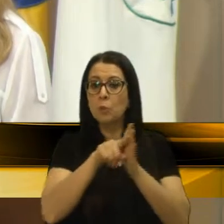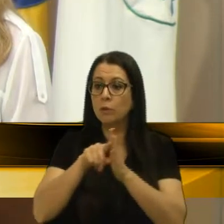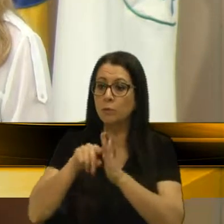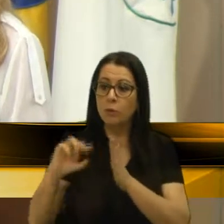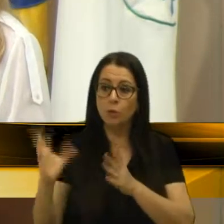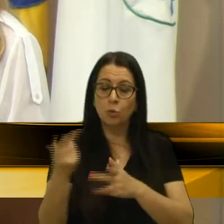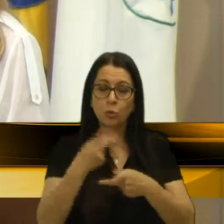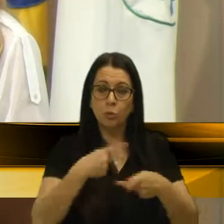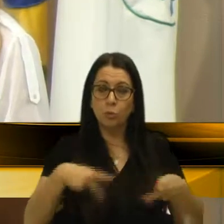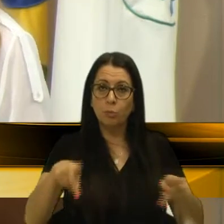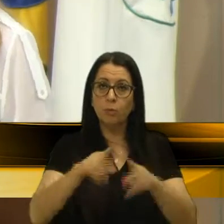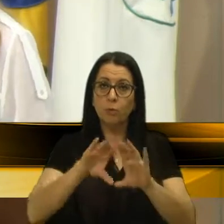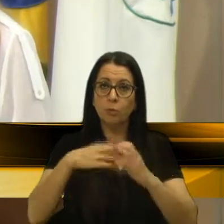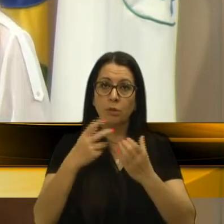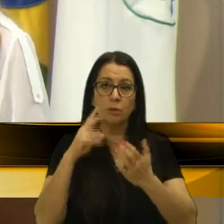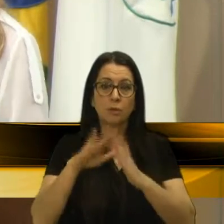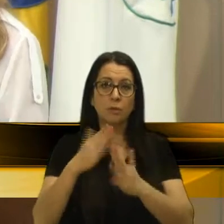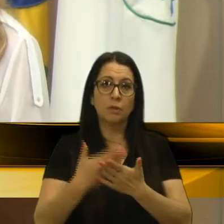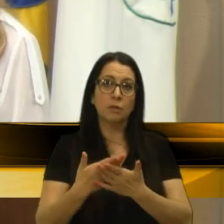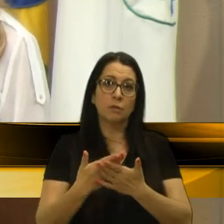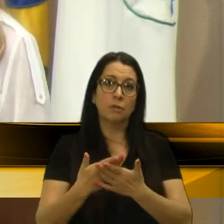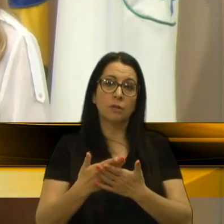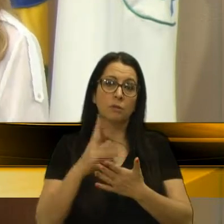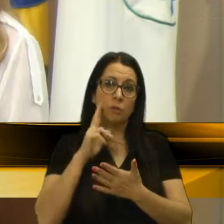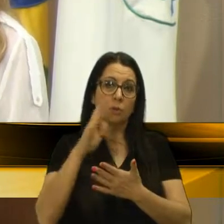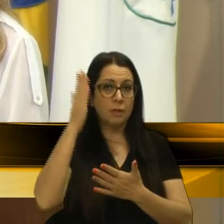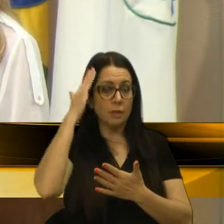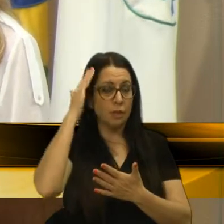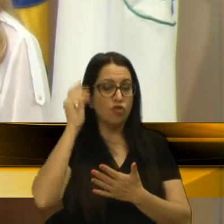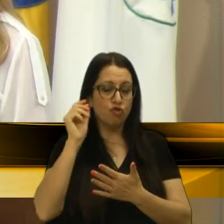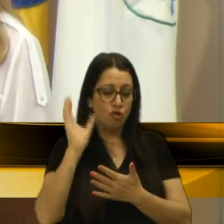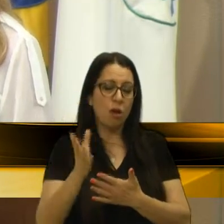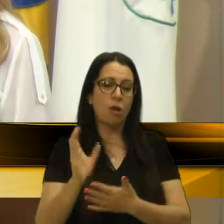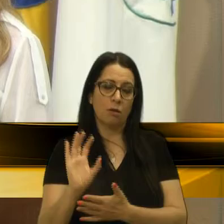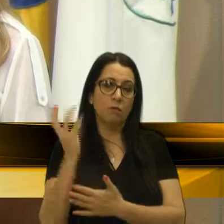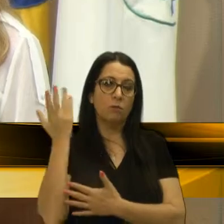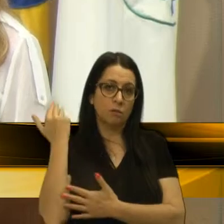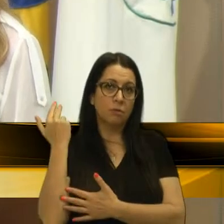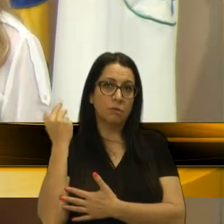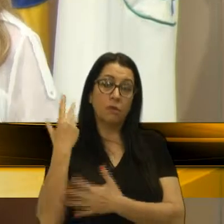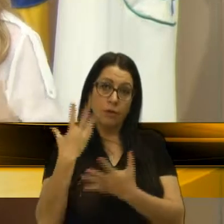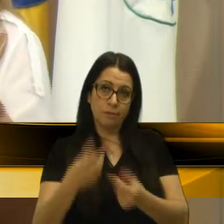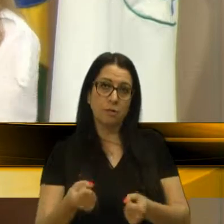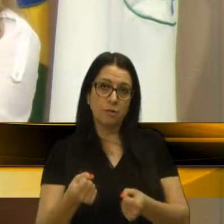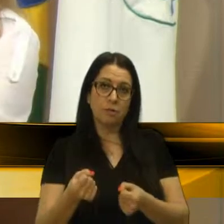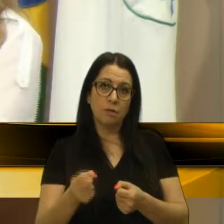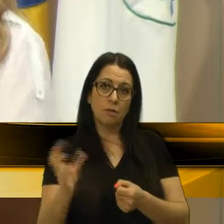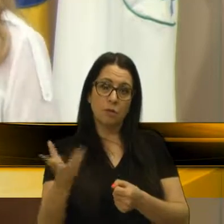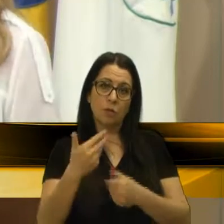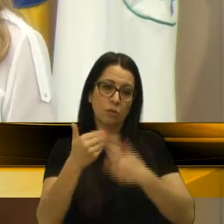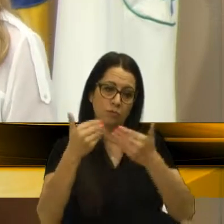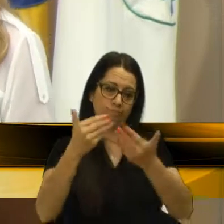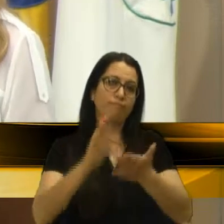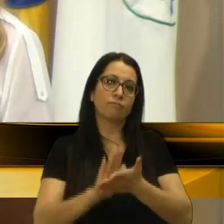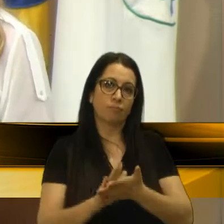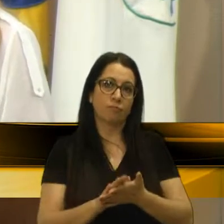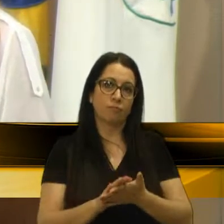toda a comunidade escolar, que, pelo que eu sei, já ocorreu e foi aceita, e aí tem todo o trâmite